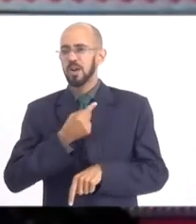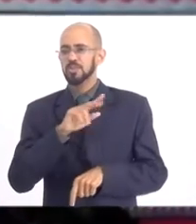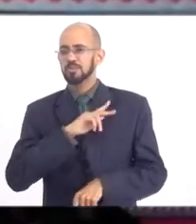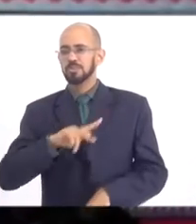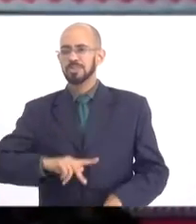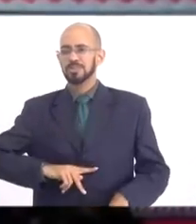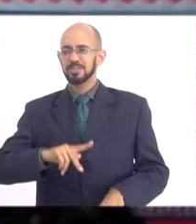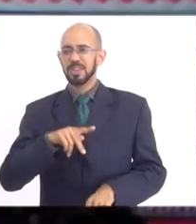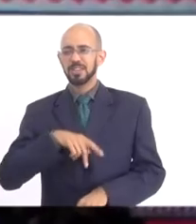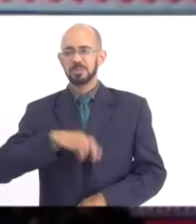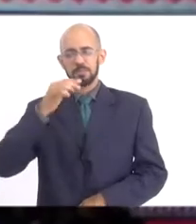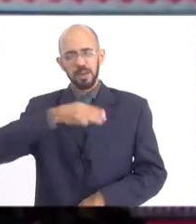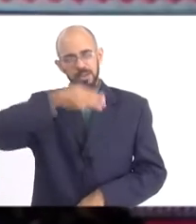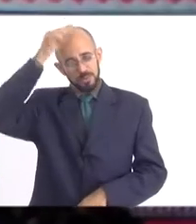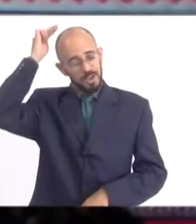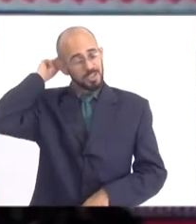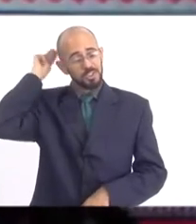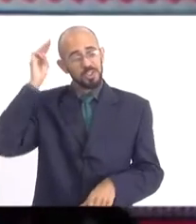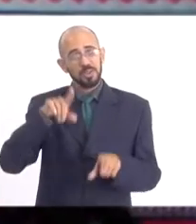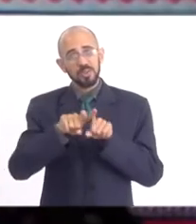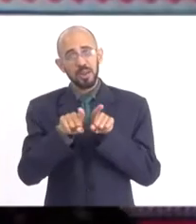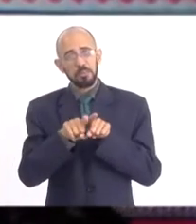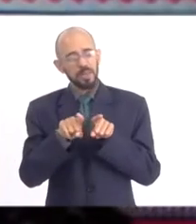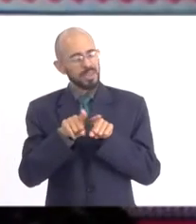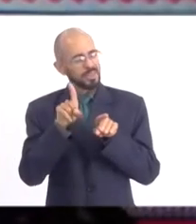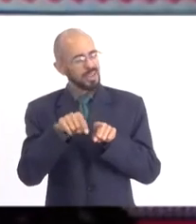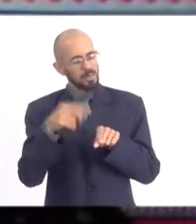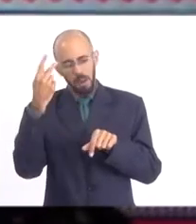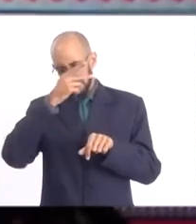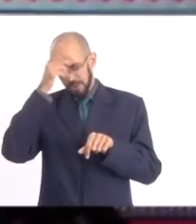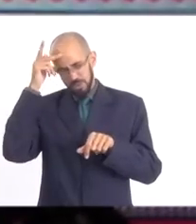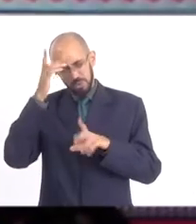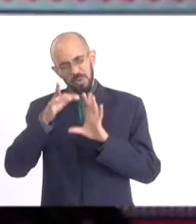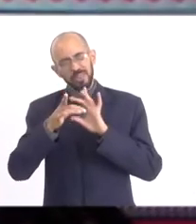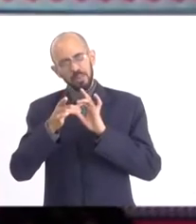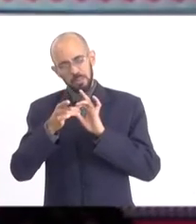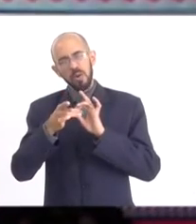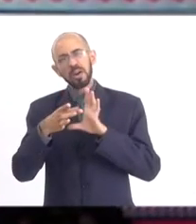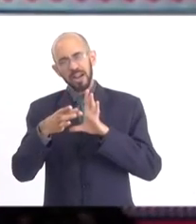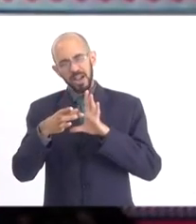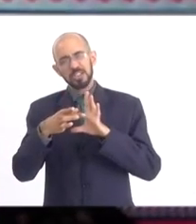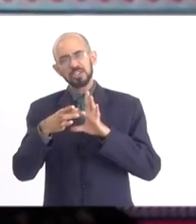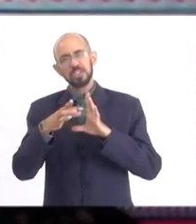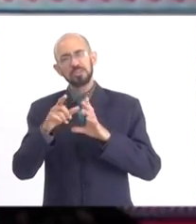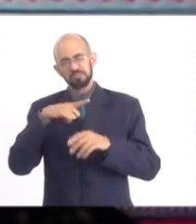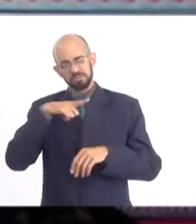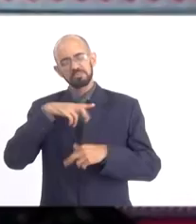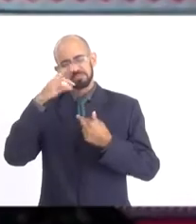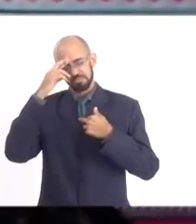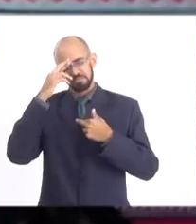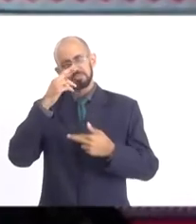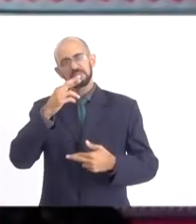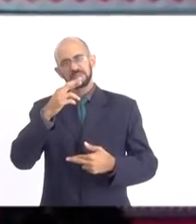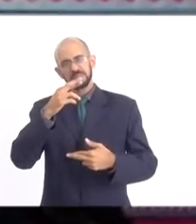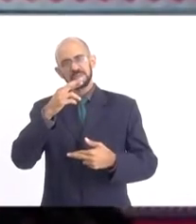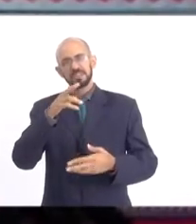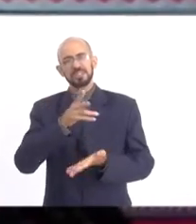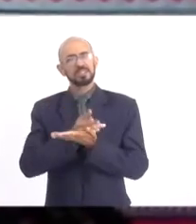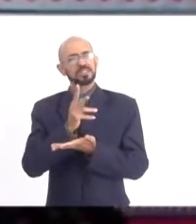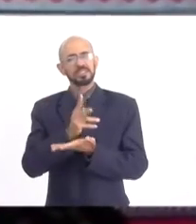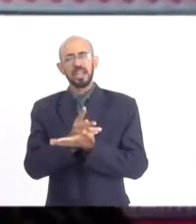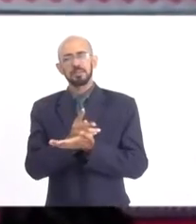Pacheco, uma figura de fato democrática, muito respeitosa e sempre